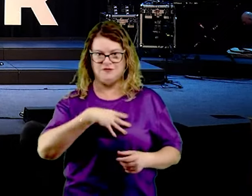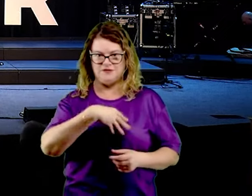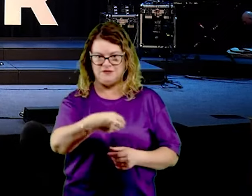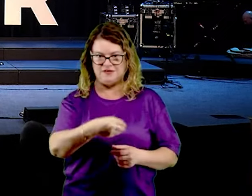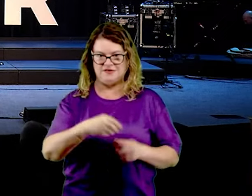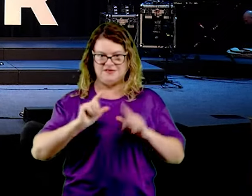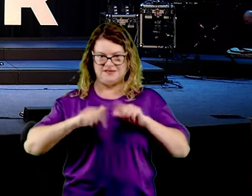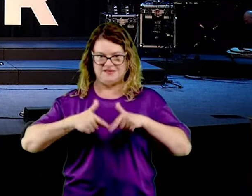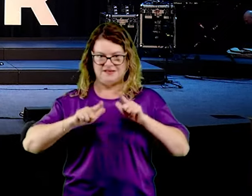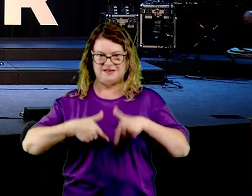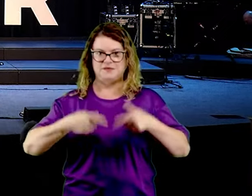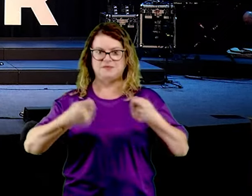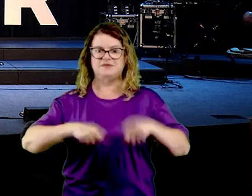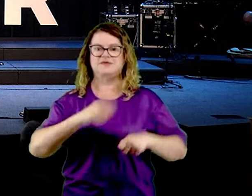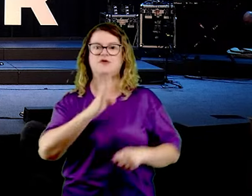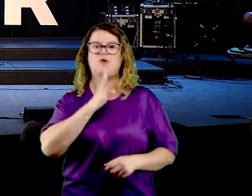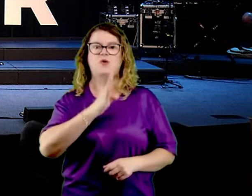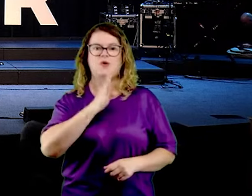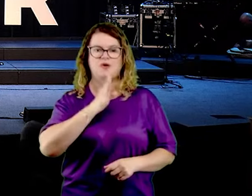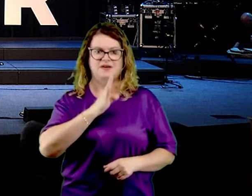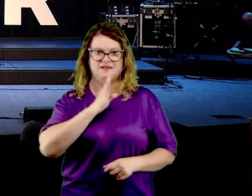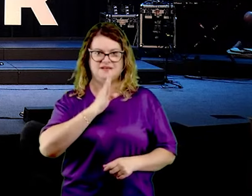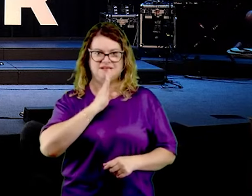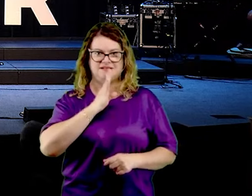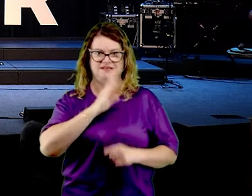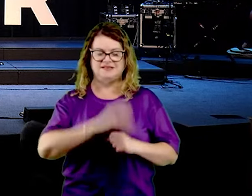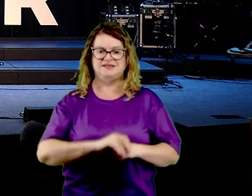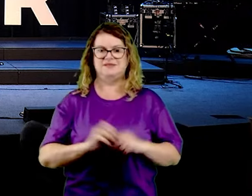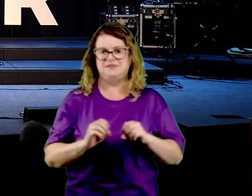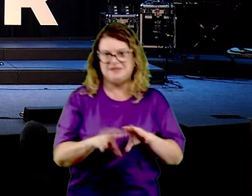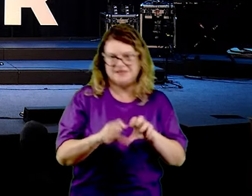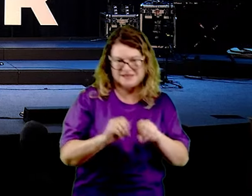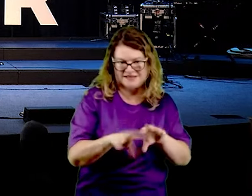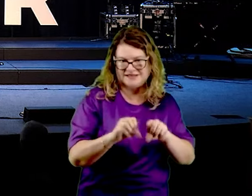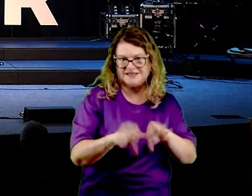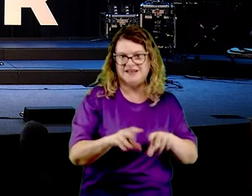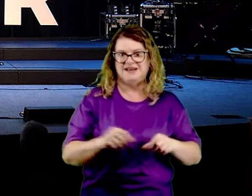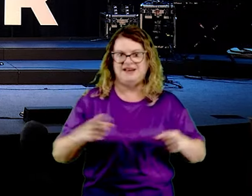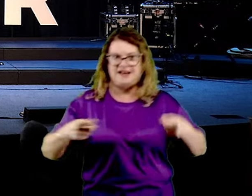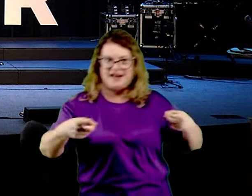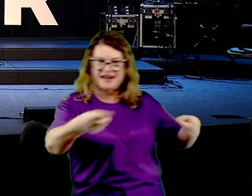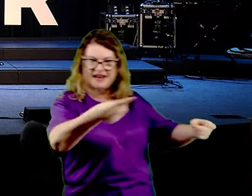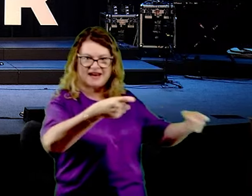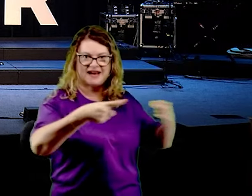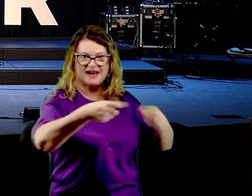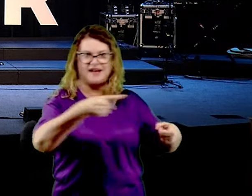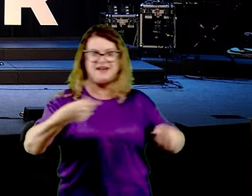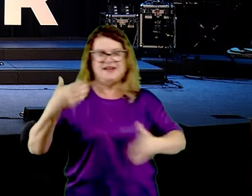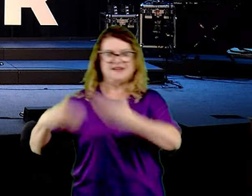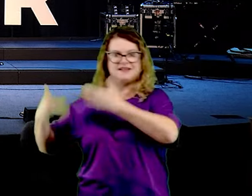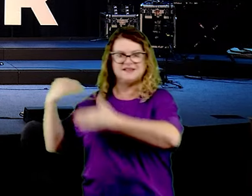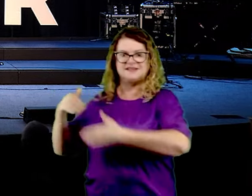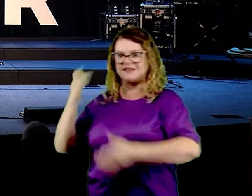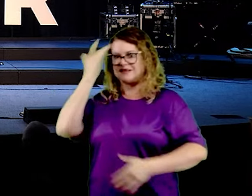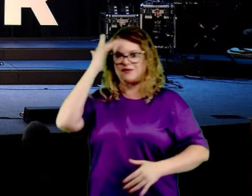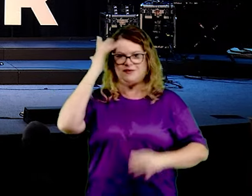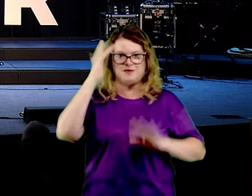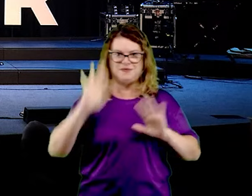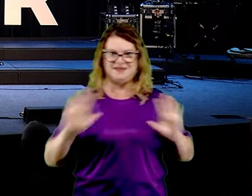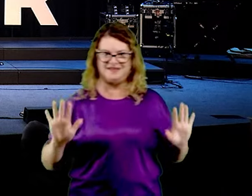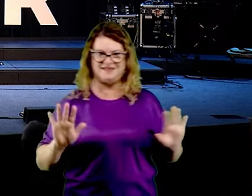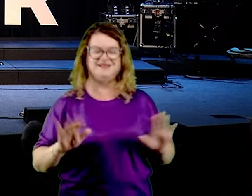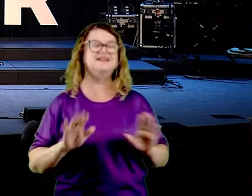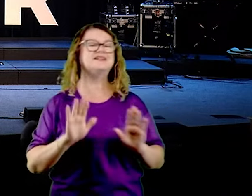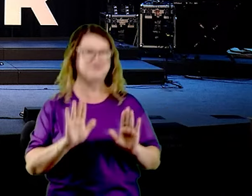soubessem, paraliseis-se na guerra, pelo menos os que Dante não sabiam delas. Diga assim, eu preciso